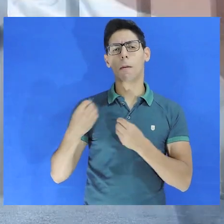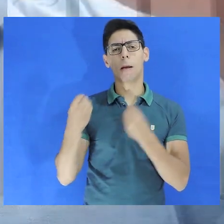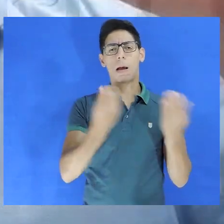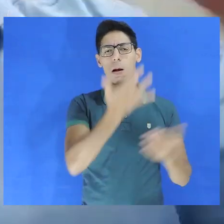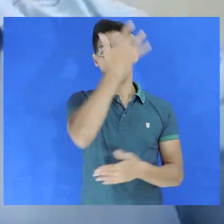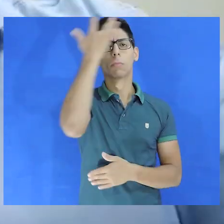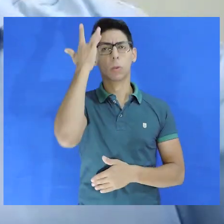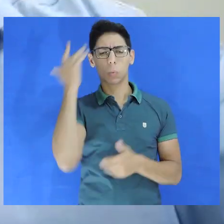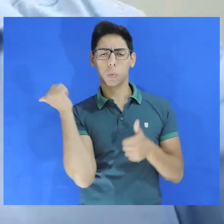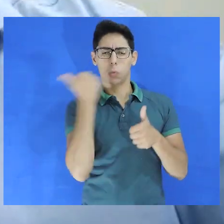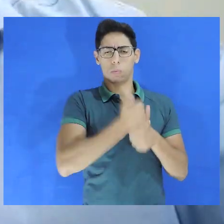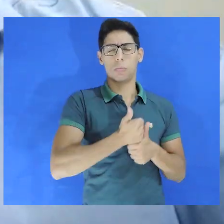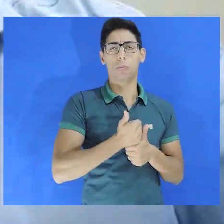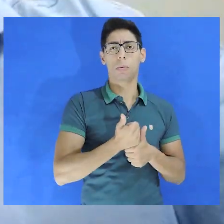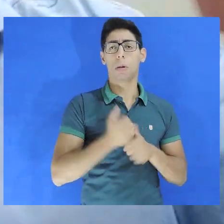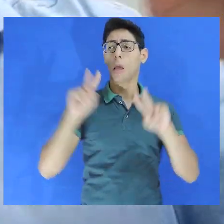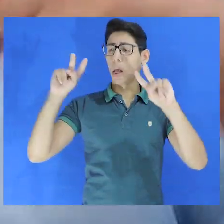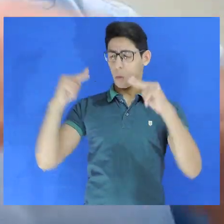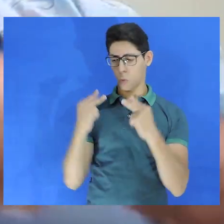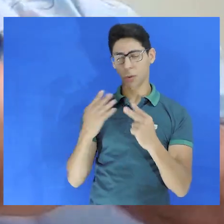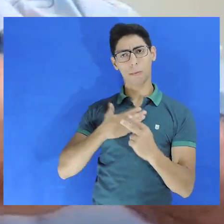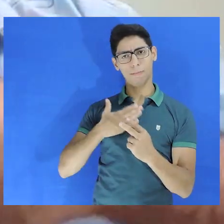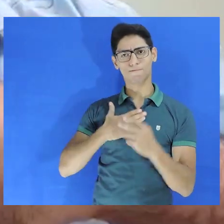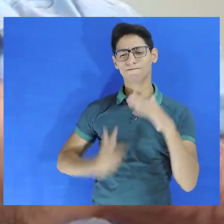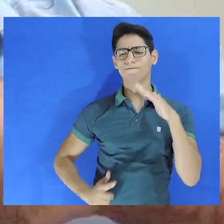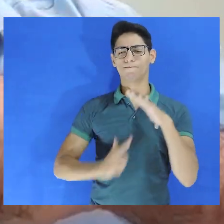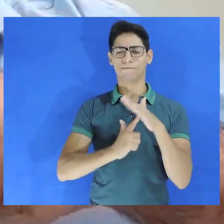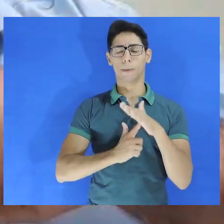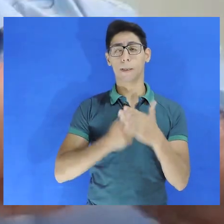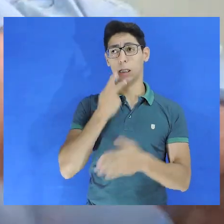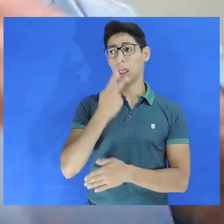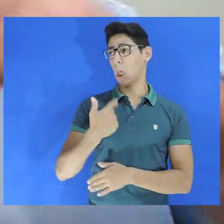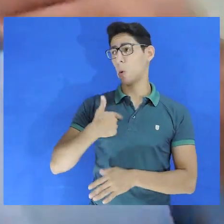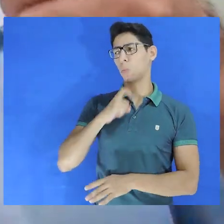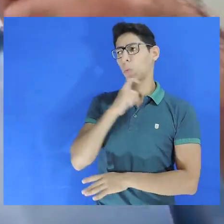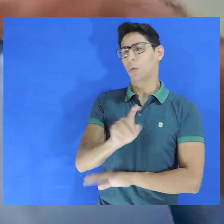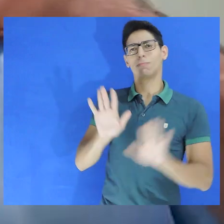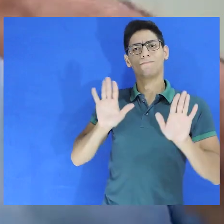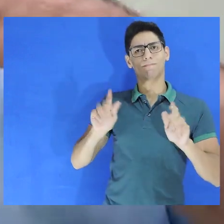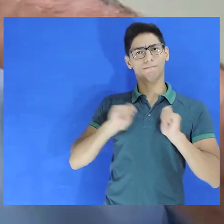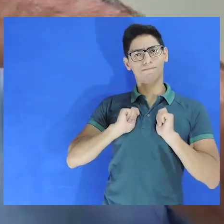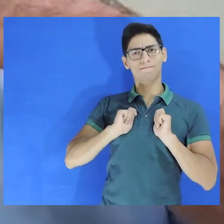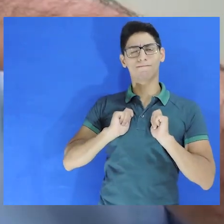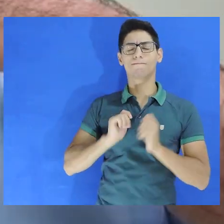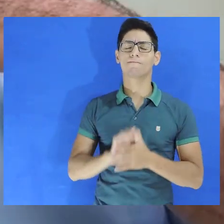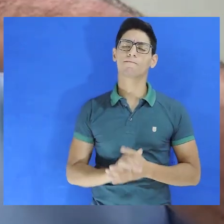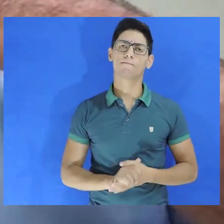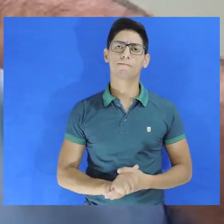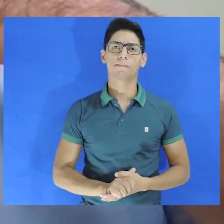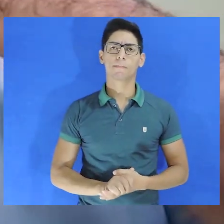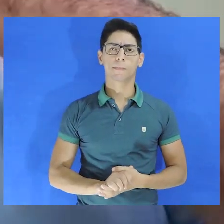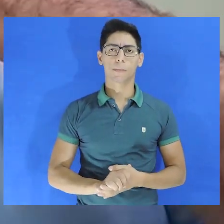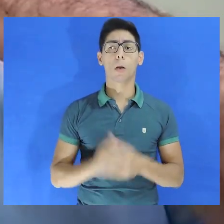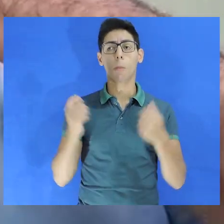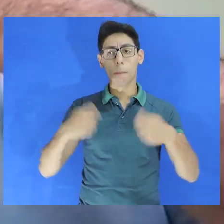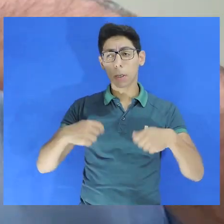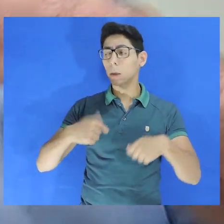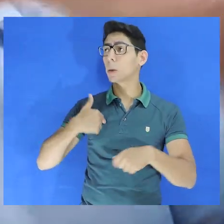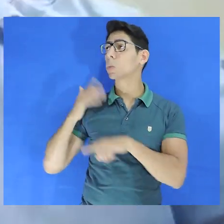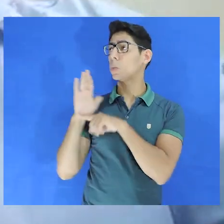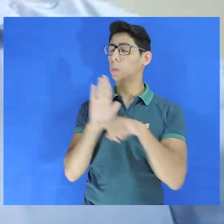Senão é melhor passar para outra pessoa e reconhecer os seus próprios limites e dizer que não é comigo. Não consigo.